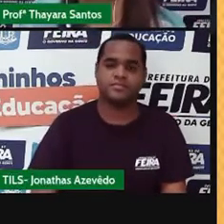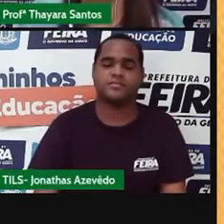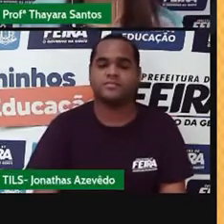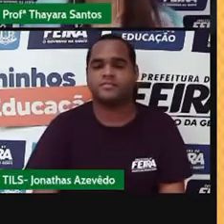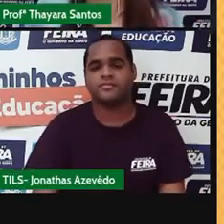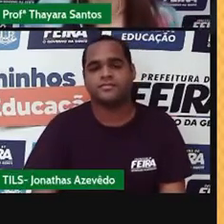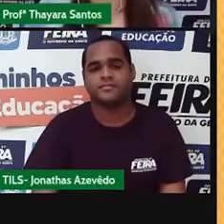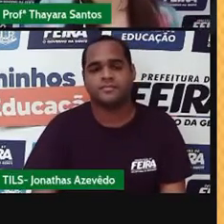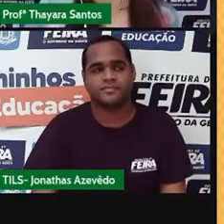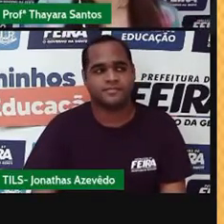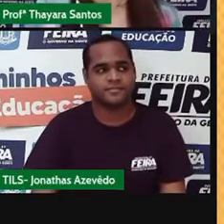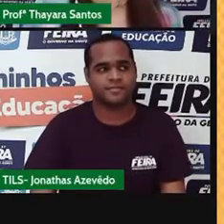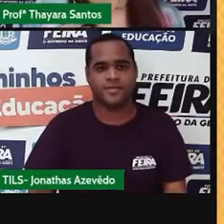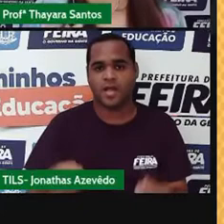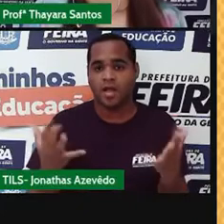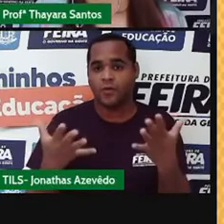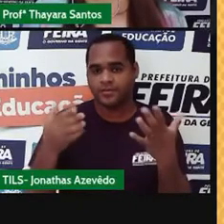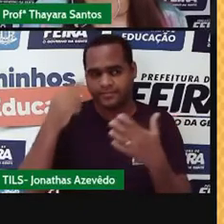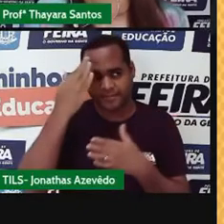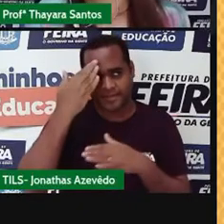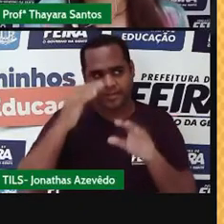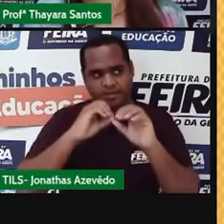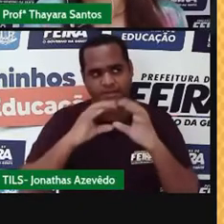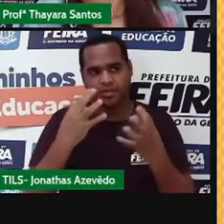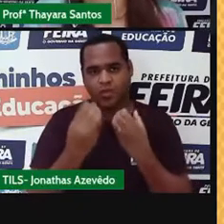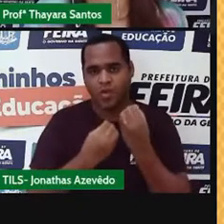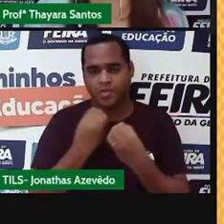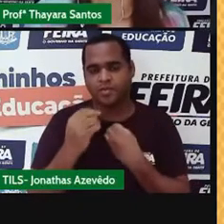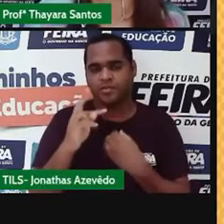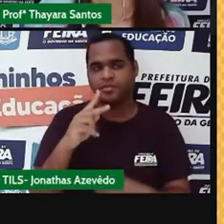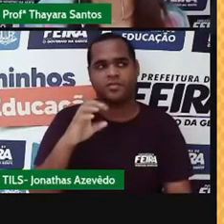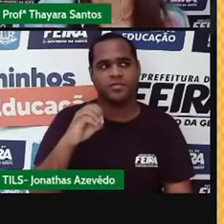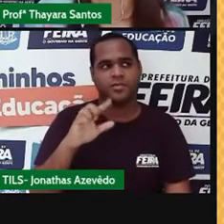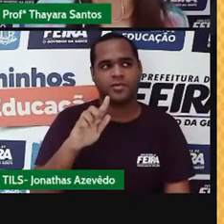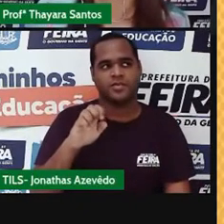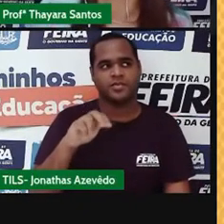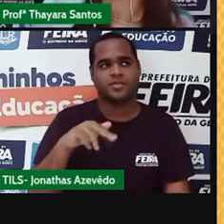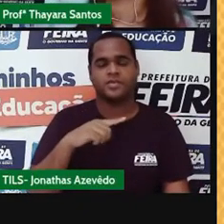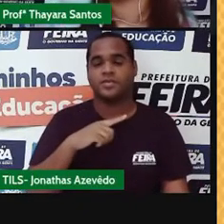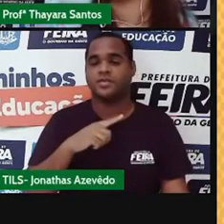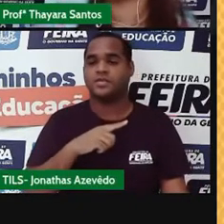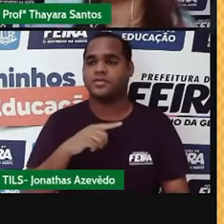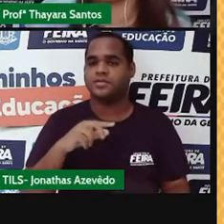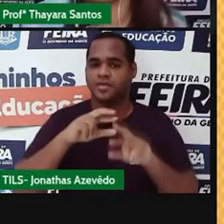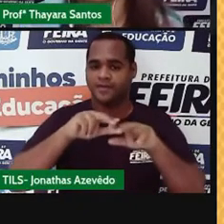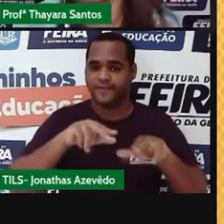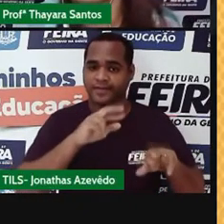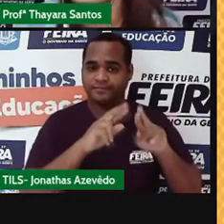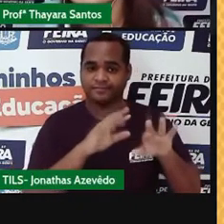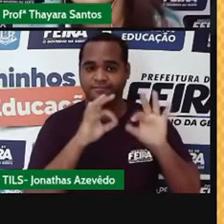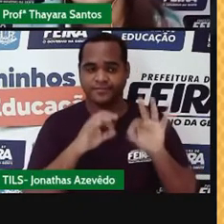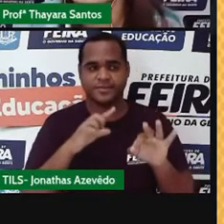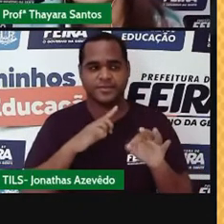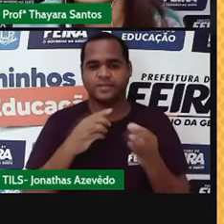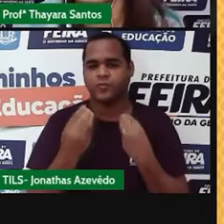Agora vamos entender um pouquinho mais sobre as misturas homogêneas, que também podem ser chamadas de solução. Vamos lá.